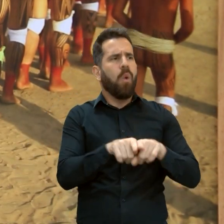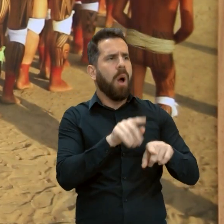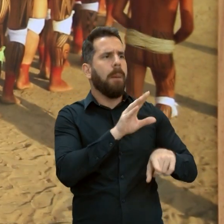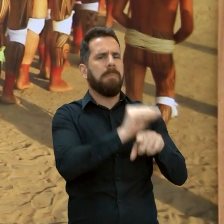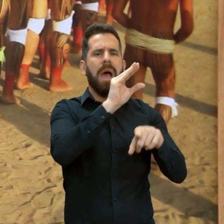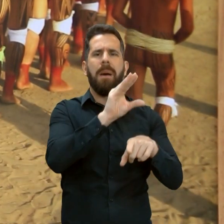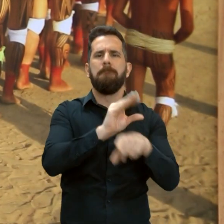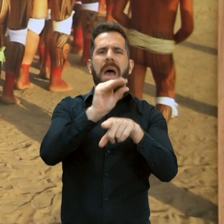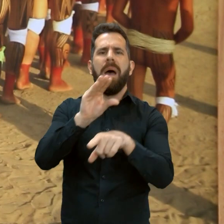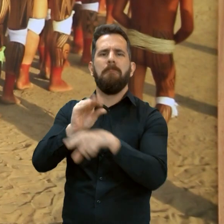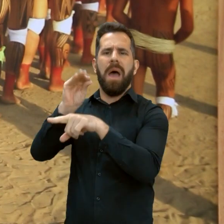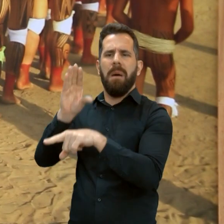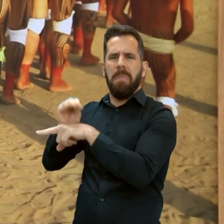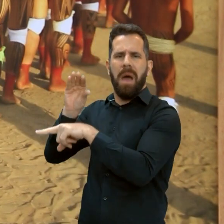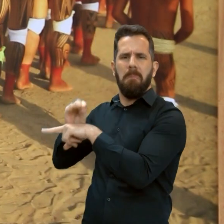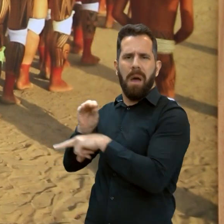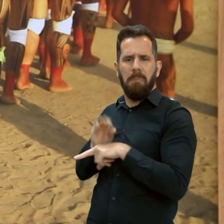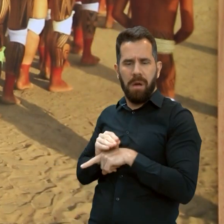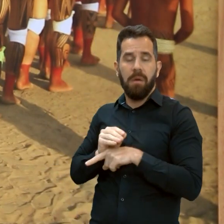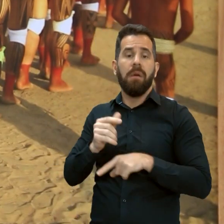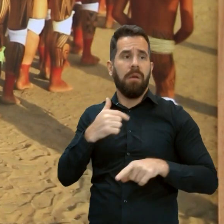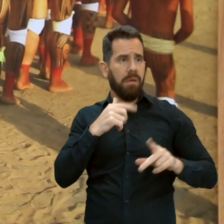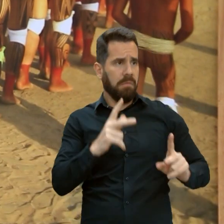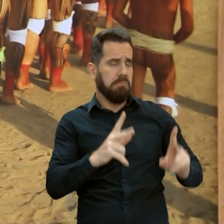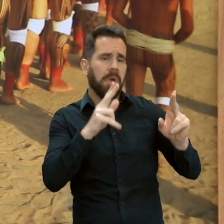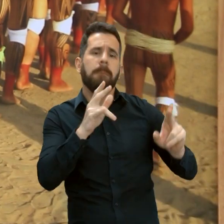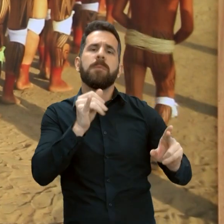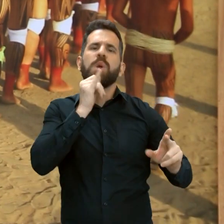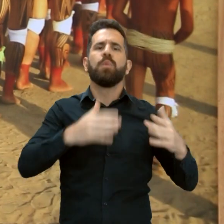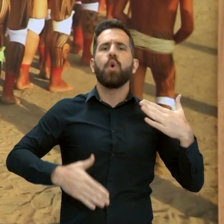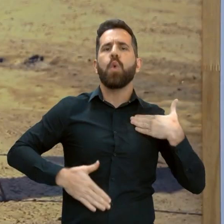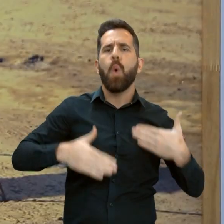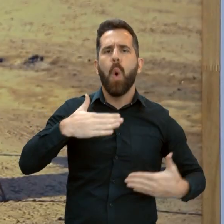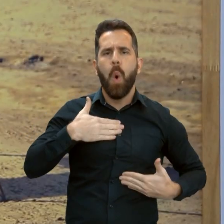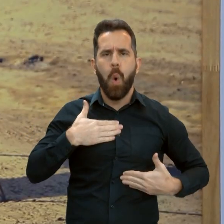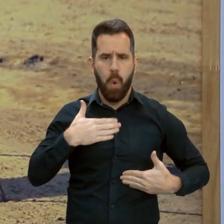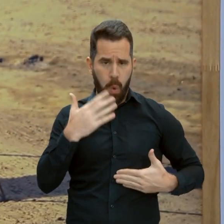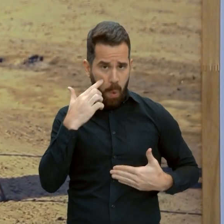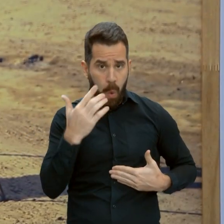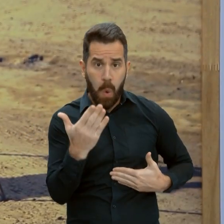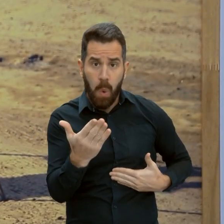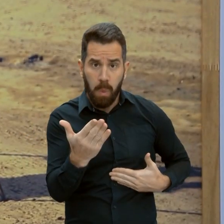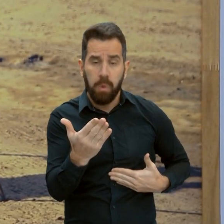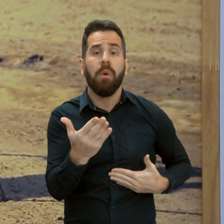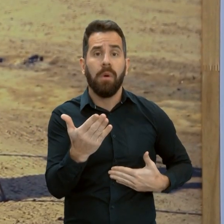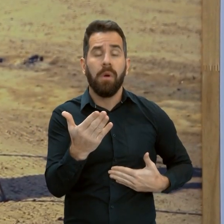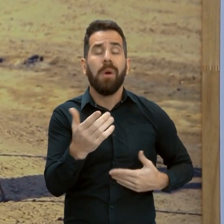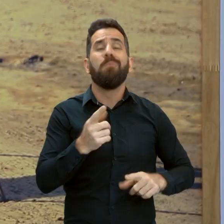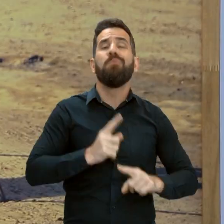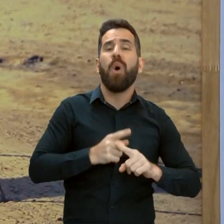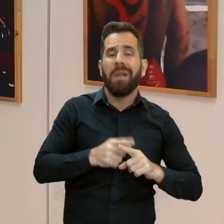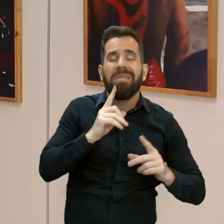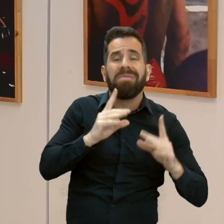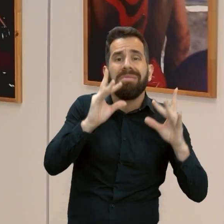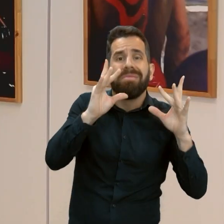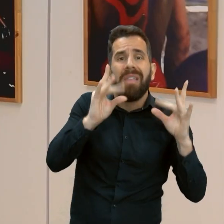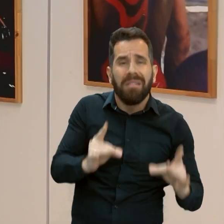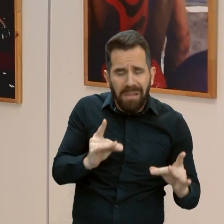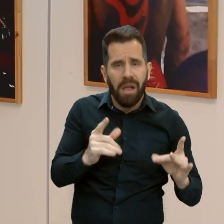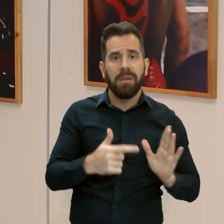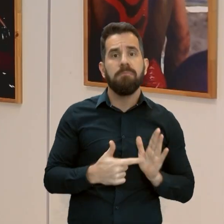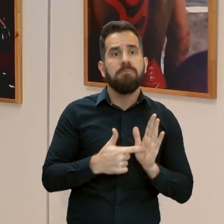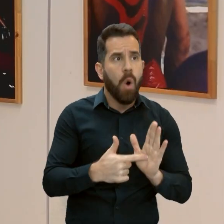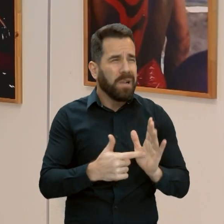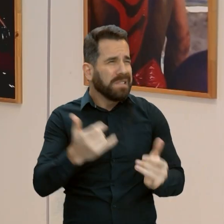enquadro pequenas partes dos corpos fotografados, porque eu acho que esses detalhes trazem muitas